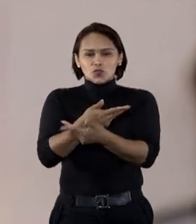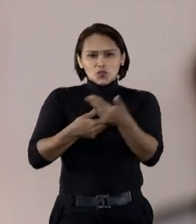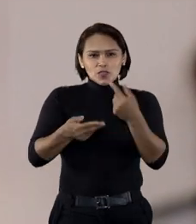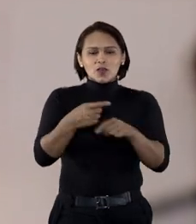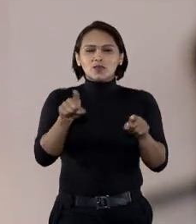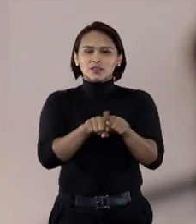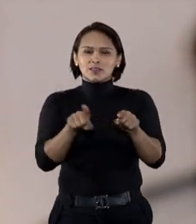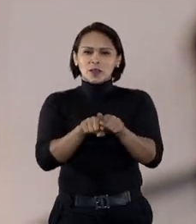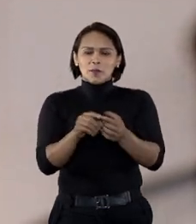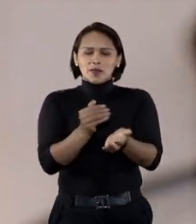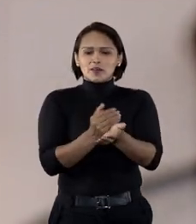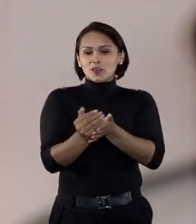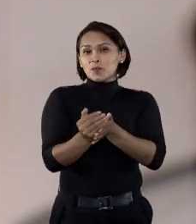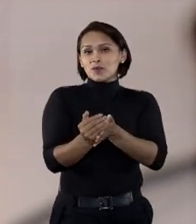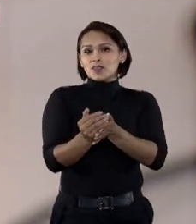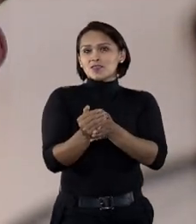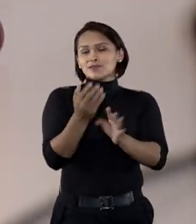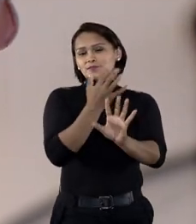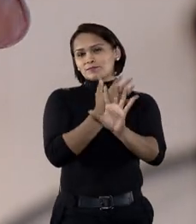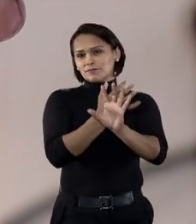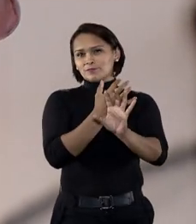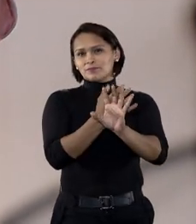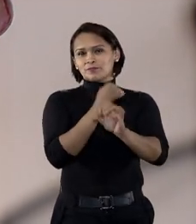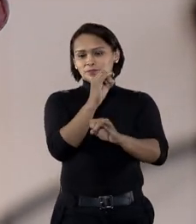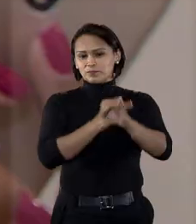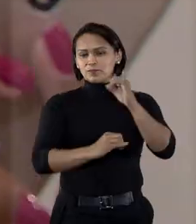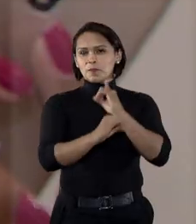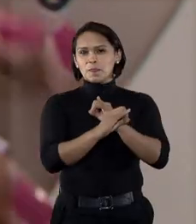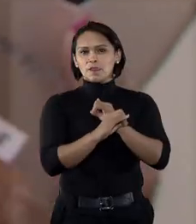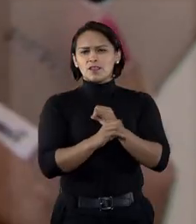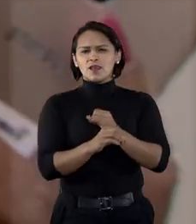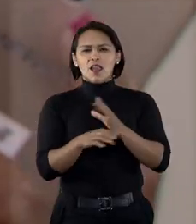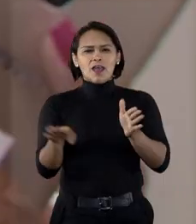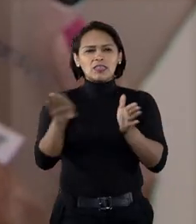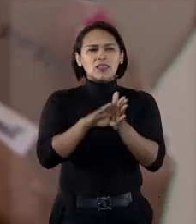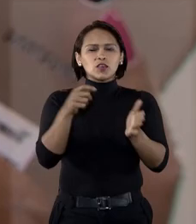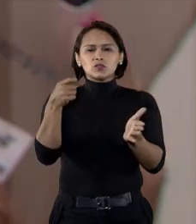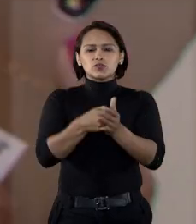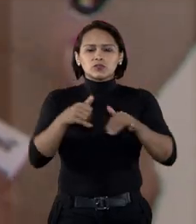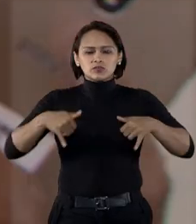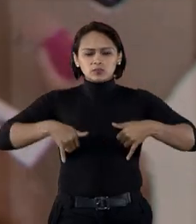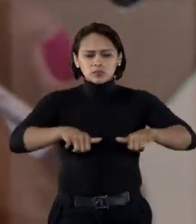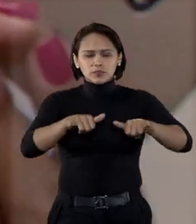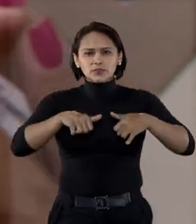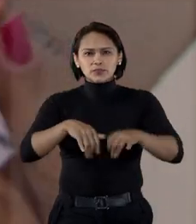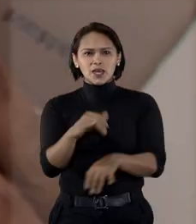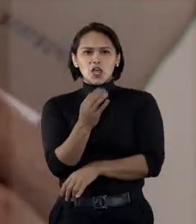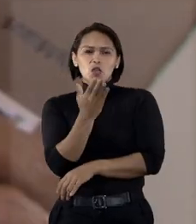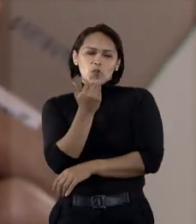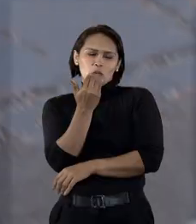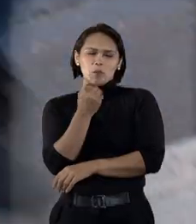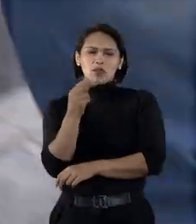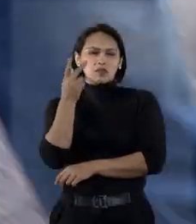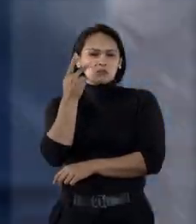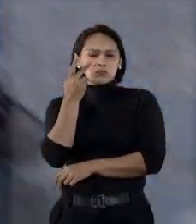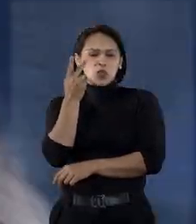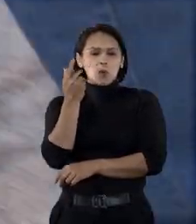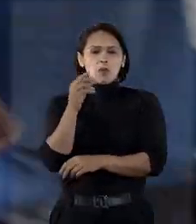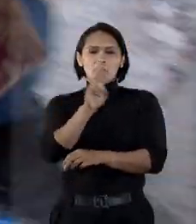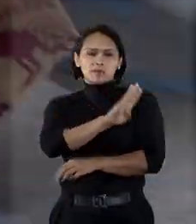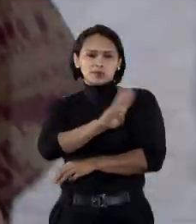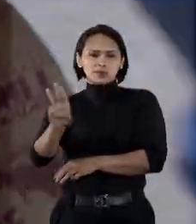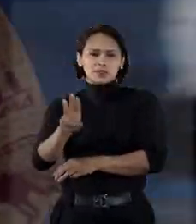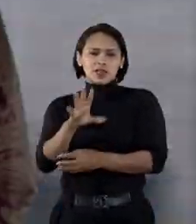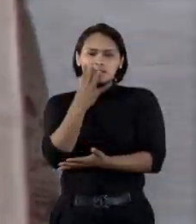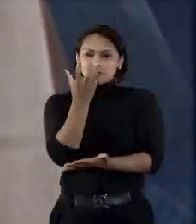negócios também começaram a ser feitos pelo ambiente virtual. Até compras de supermercado e de refeições tornaram-se comuns